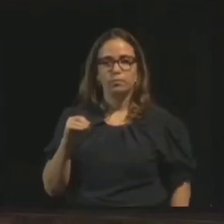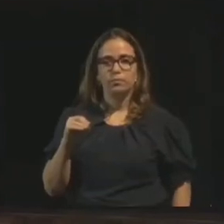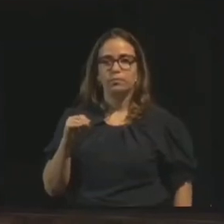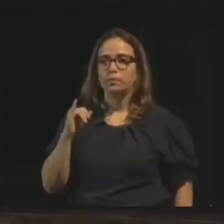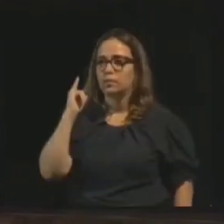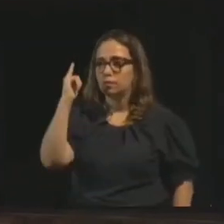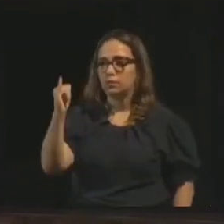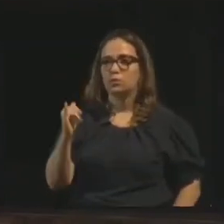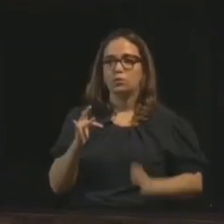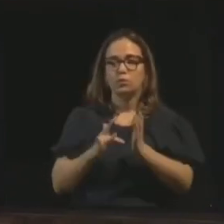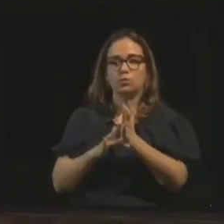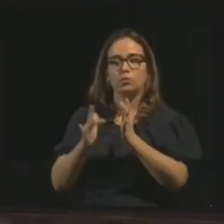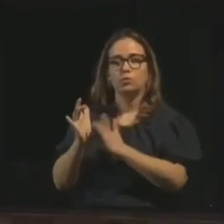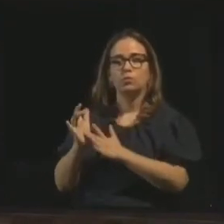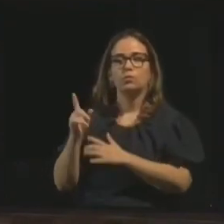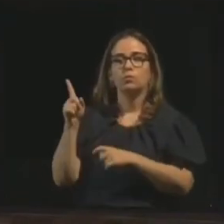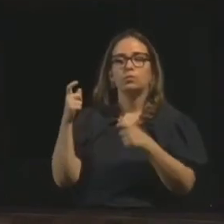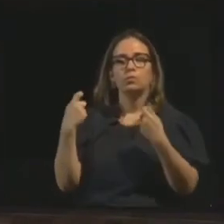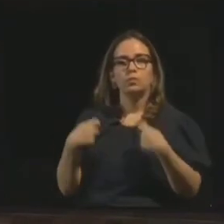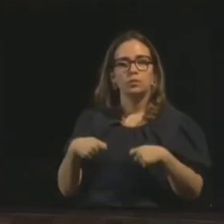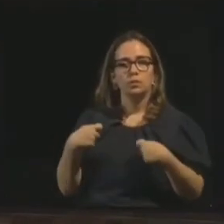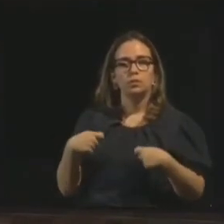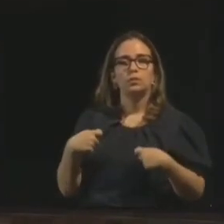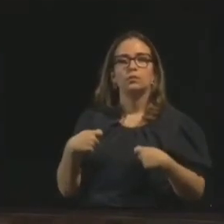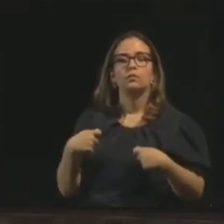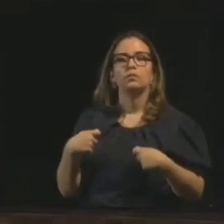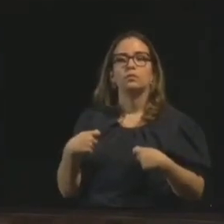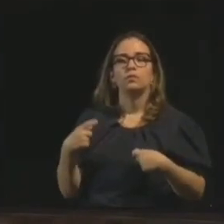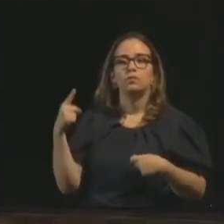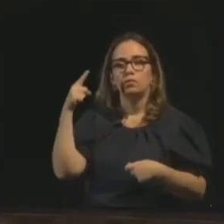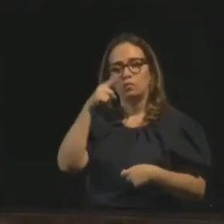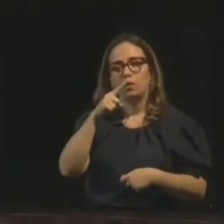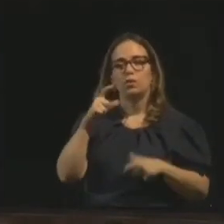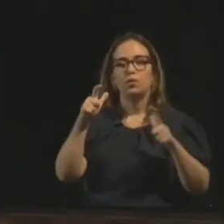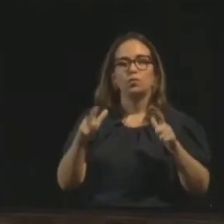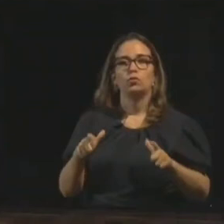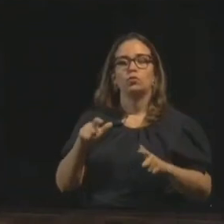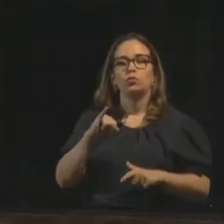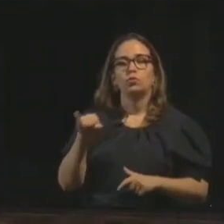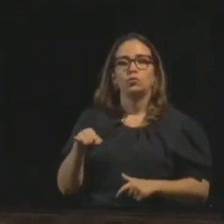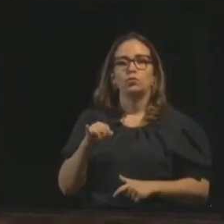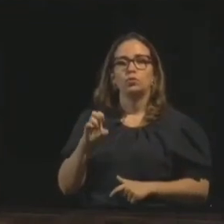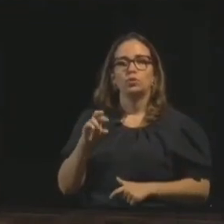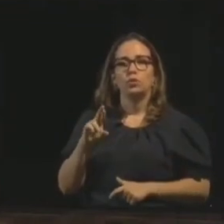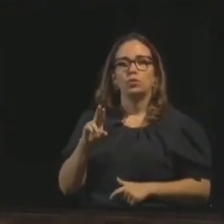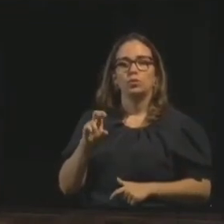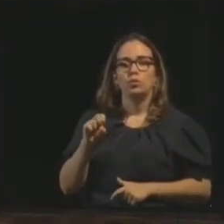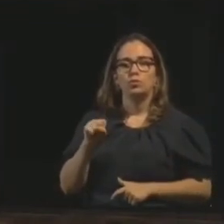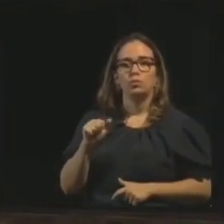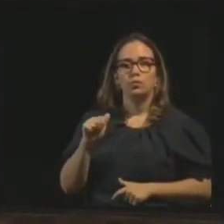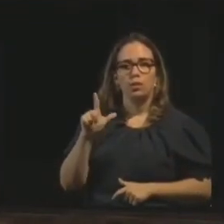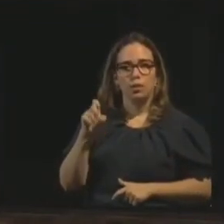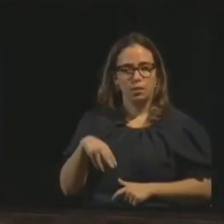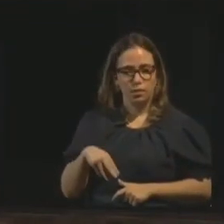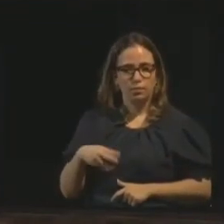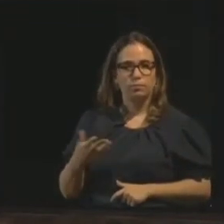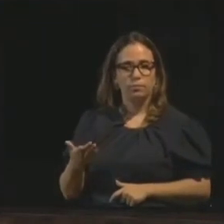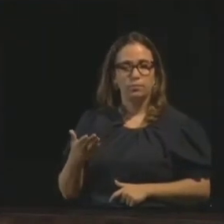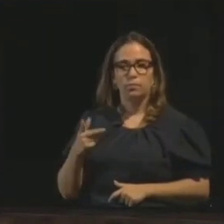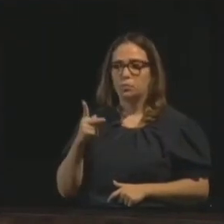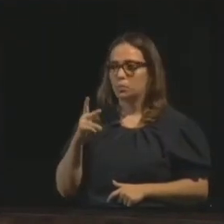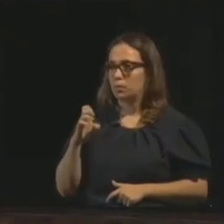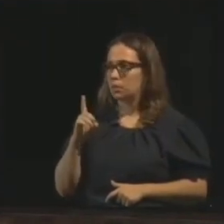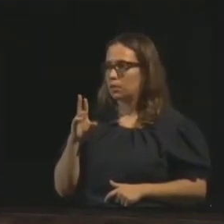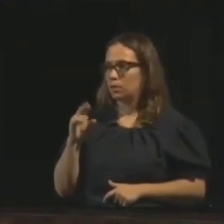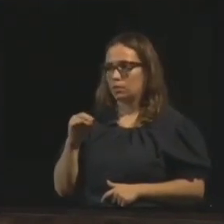Jesus, quando ele fala que é necessário que o Filho do Homem vá a Jerusalém, onde padece, seja crucificado, Pedro diz,